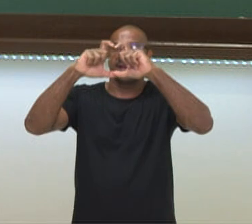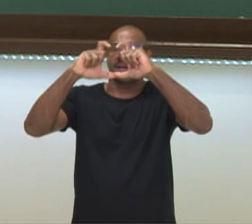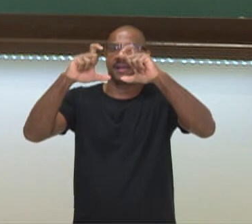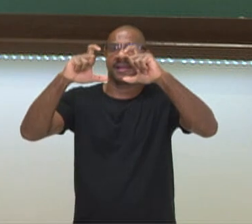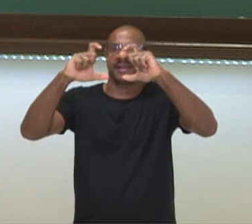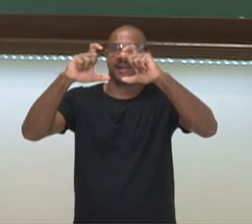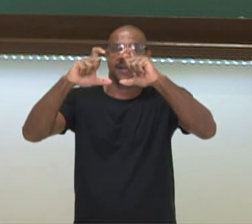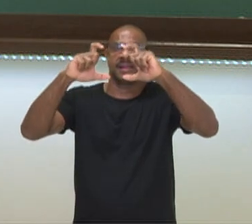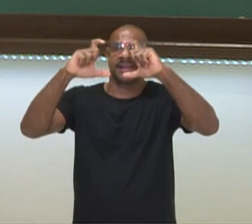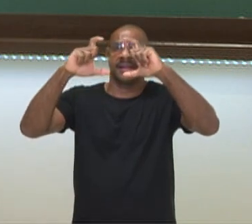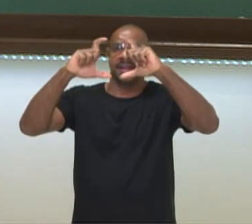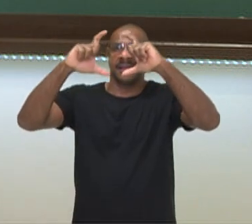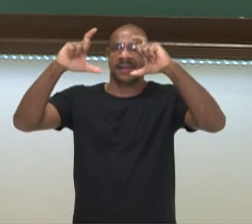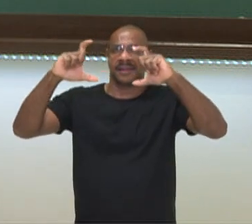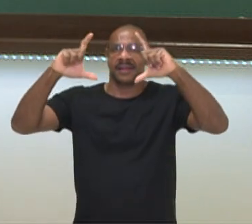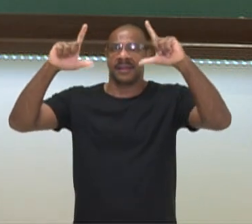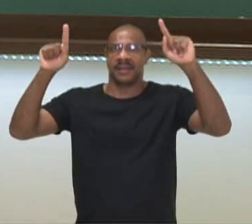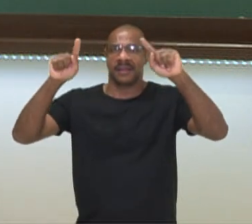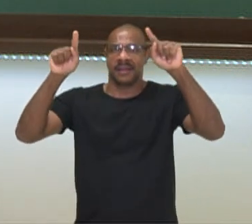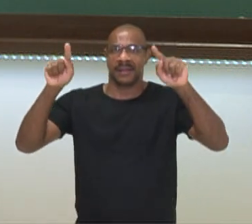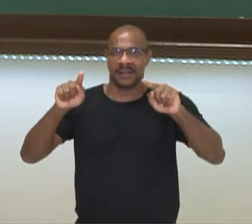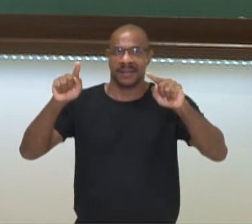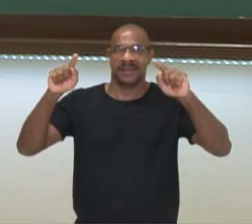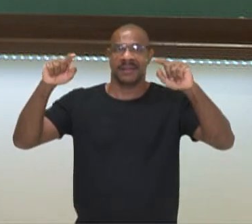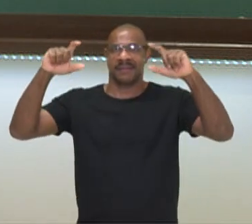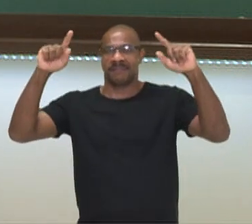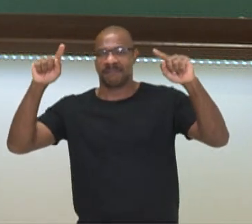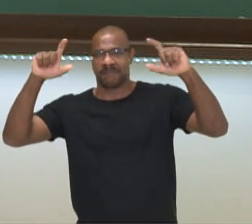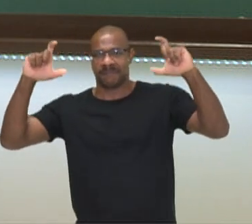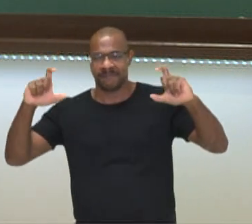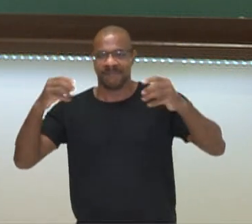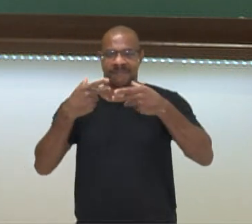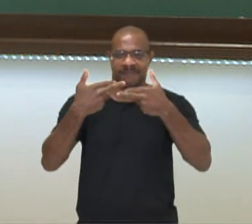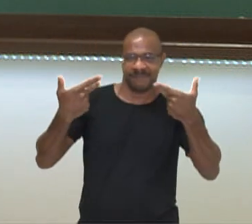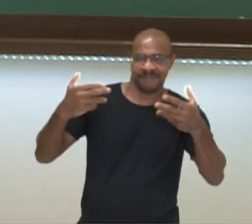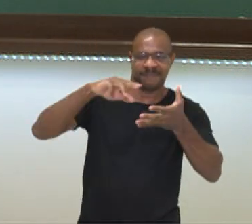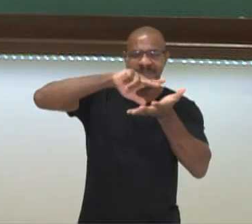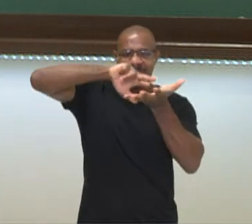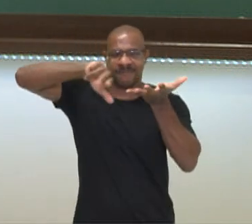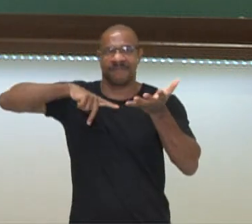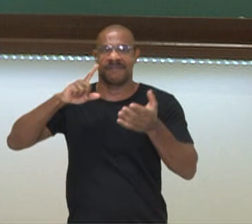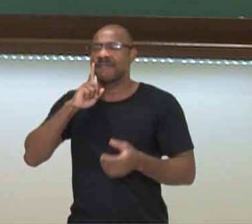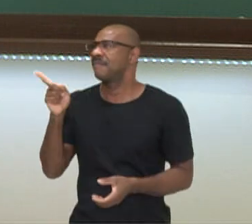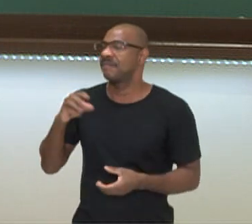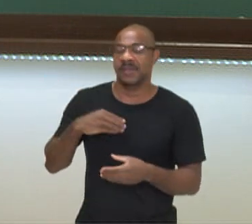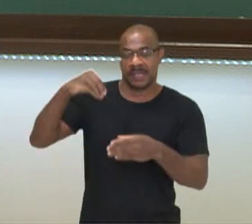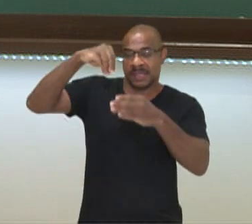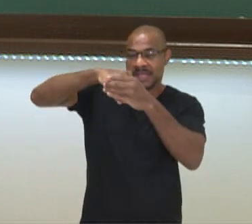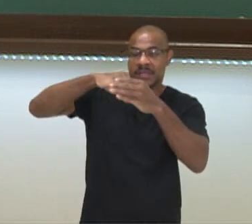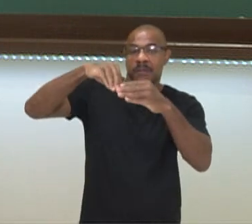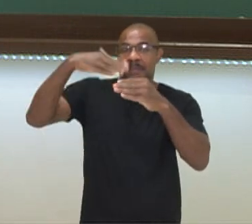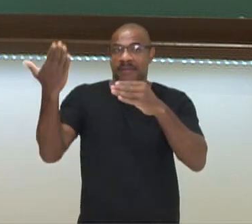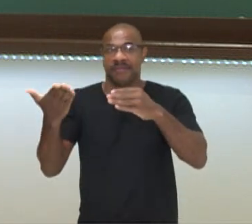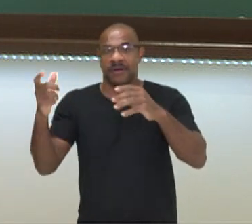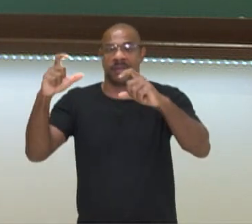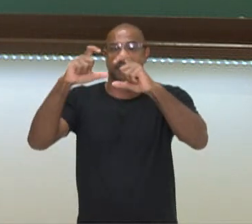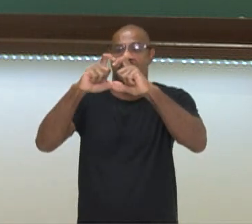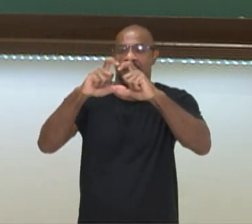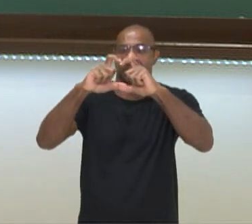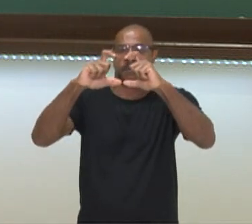seja, porque a resolução de uma expressão numérica, quando eu tenho sinais de associação, eu vou de dentro para fora.